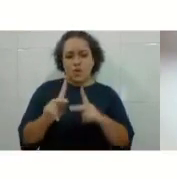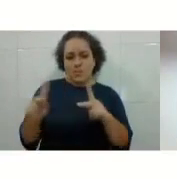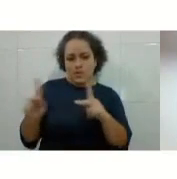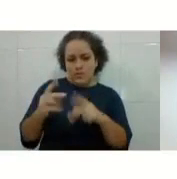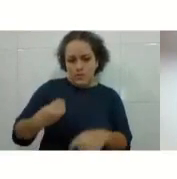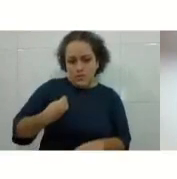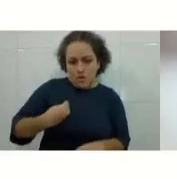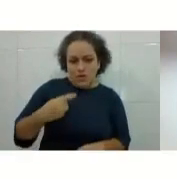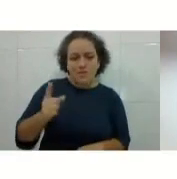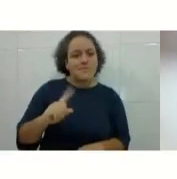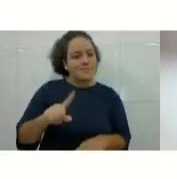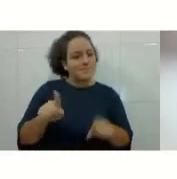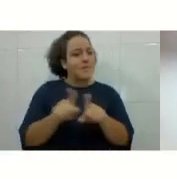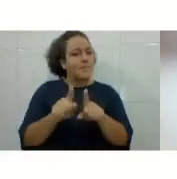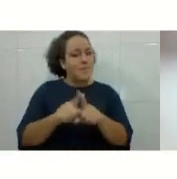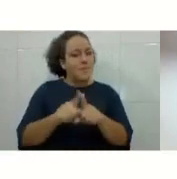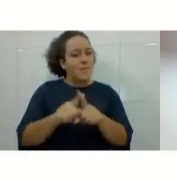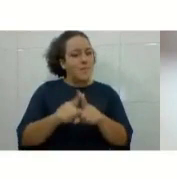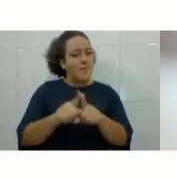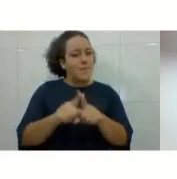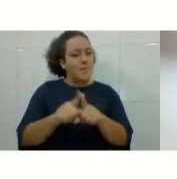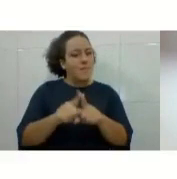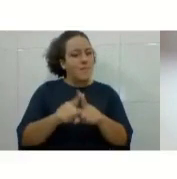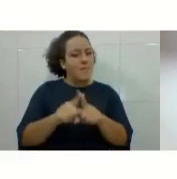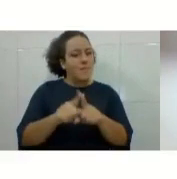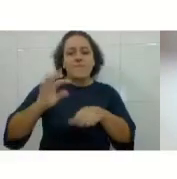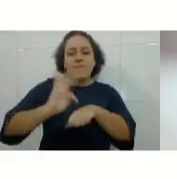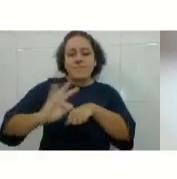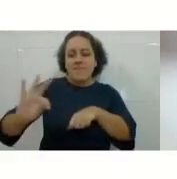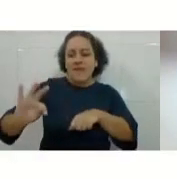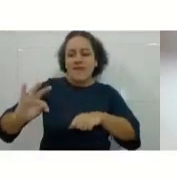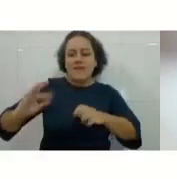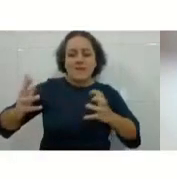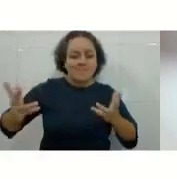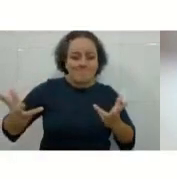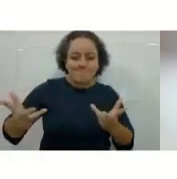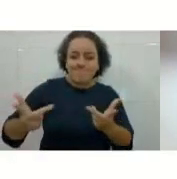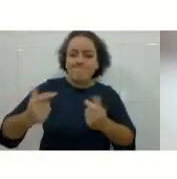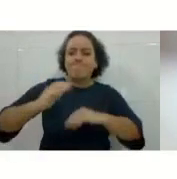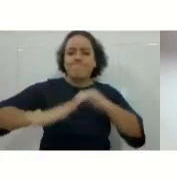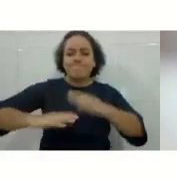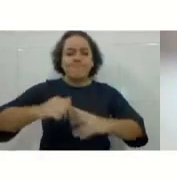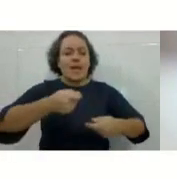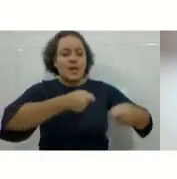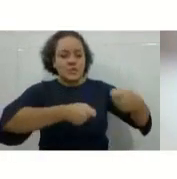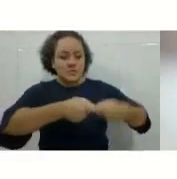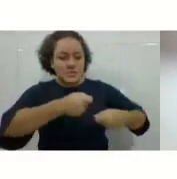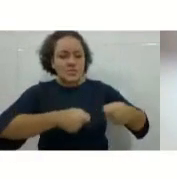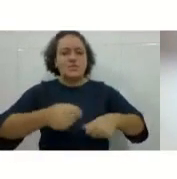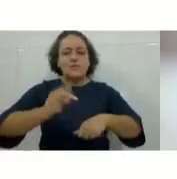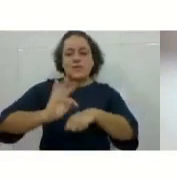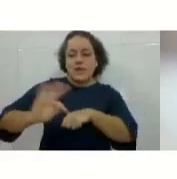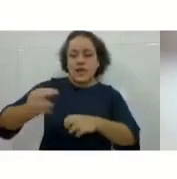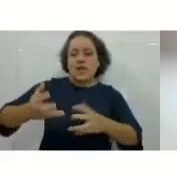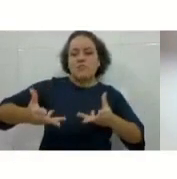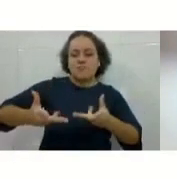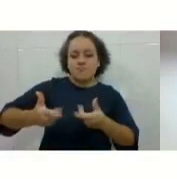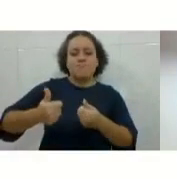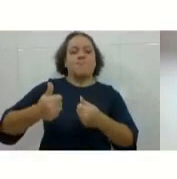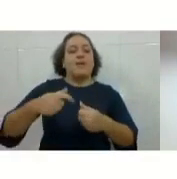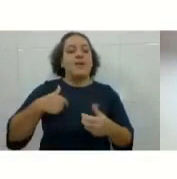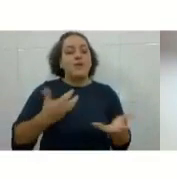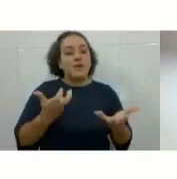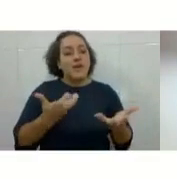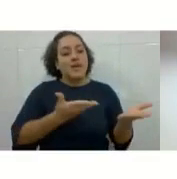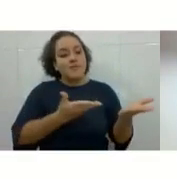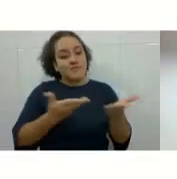composto por uma equipe técnica maravilhosa, né? Uma equipe administrativa e técnica maravilhosa, que eu gostaria que vocês